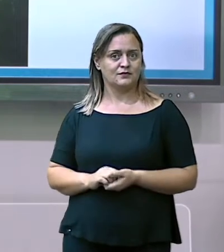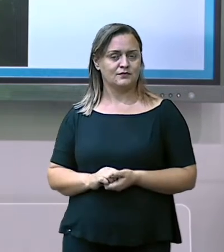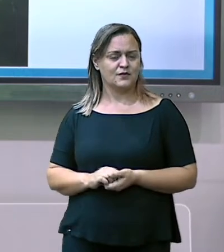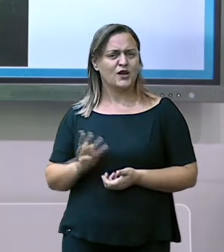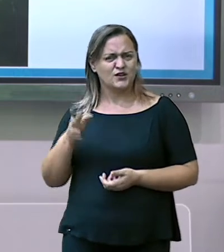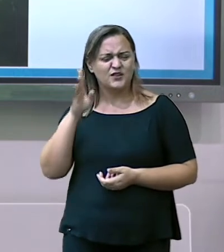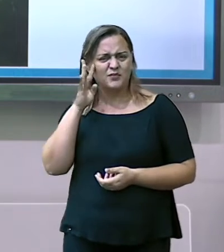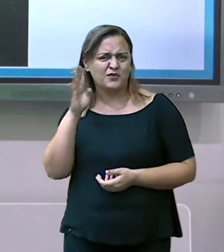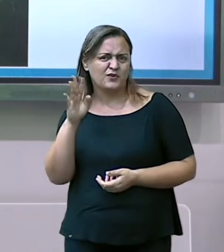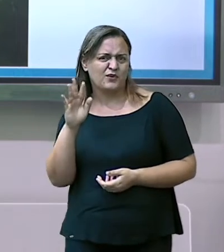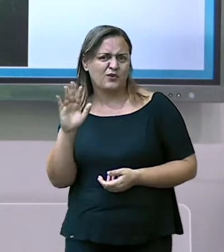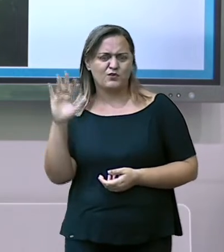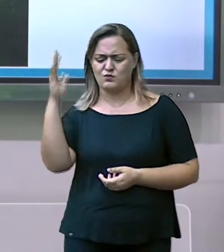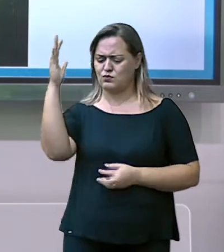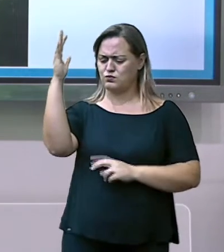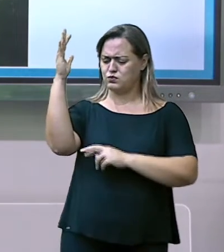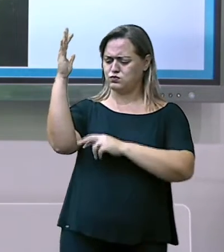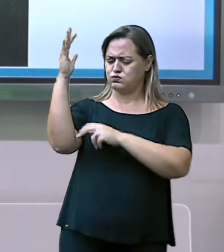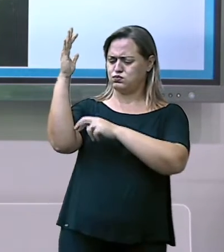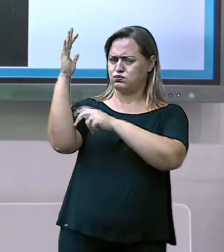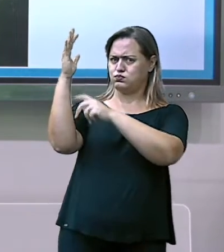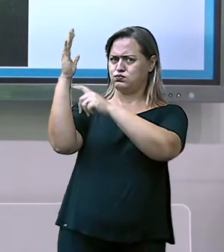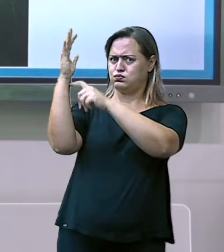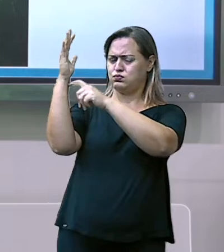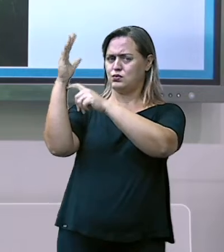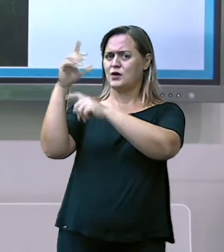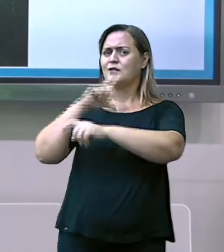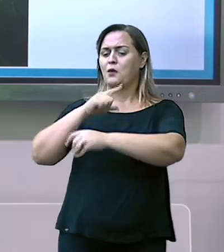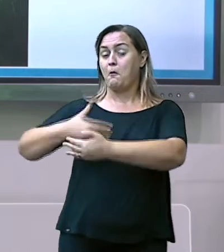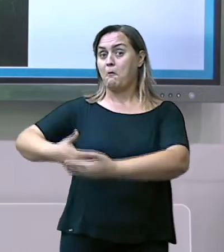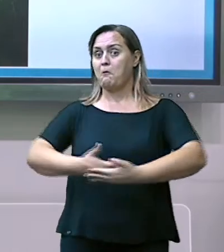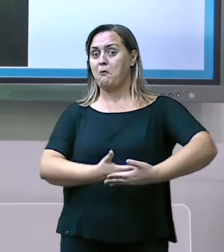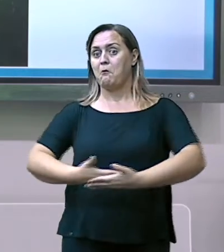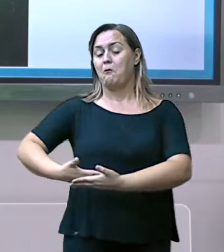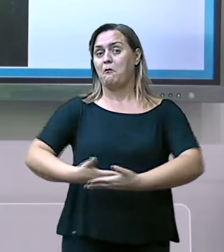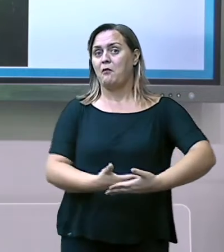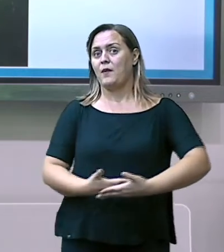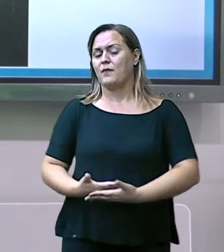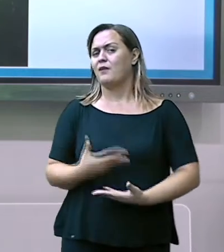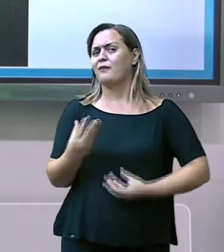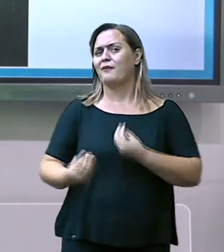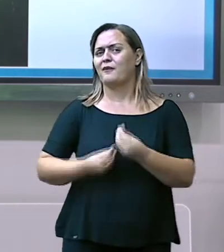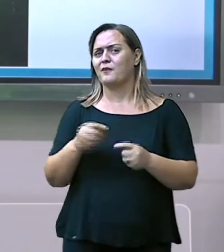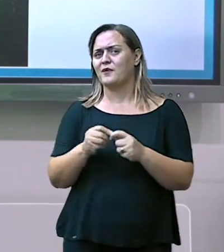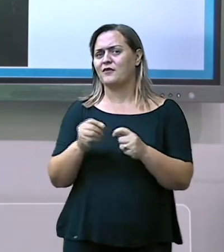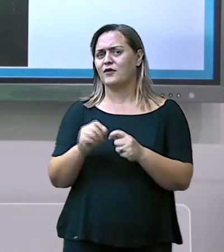Isso aqui, isso com o bebê no colo. Eu, a primeira coisa que eu pensei foi isso.